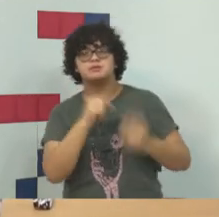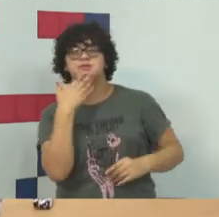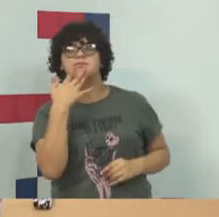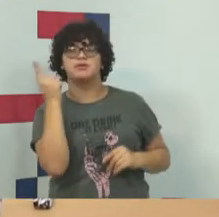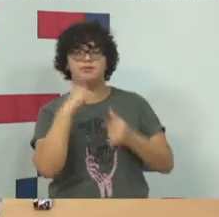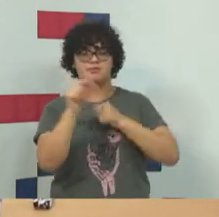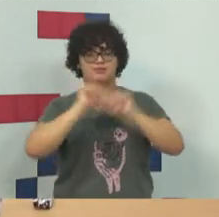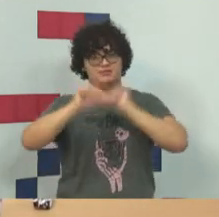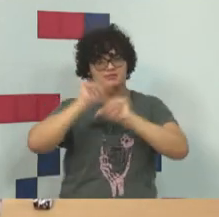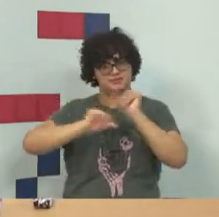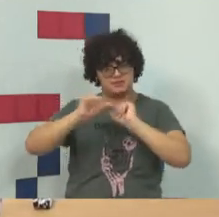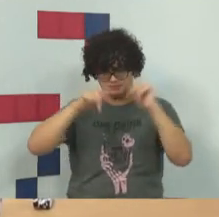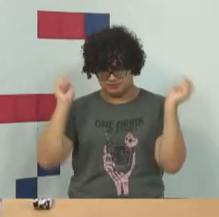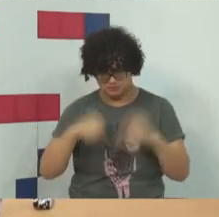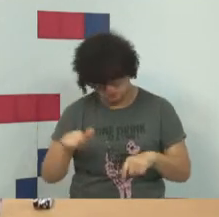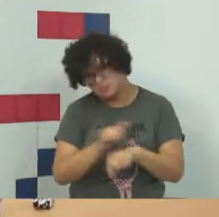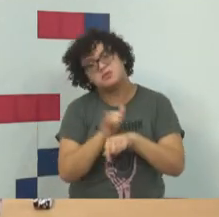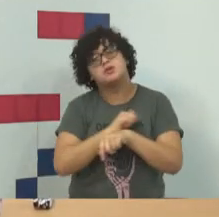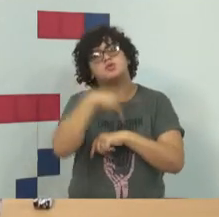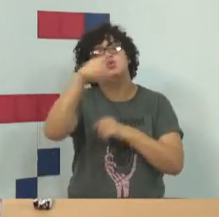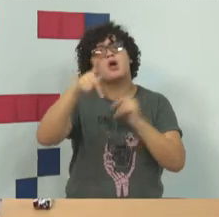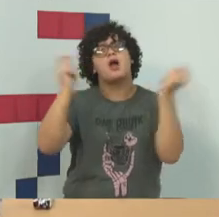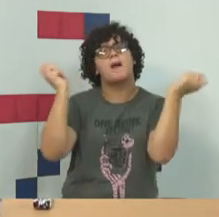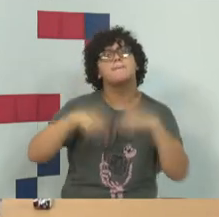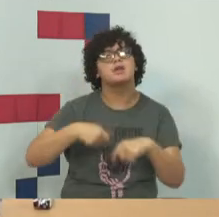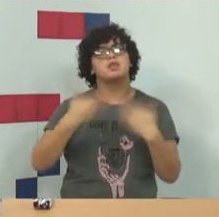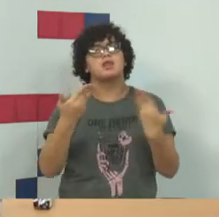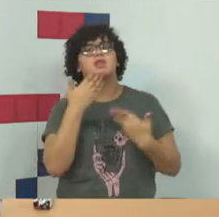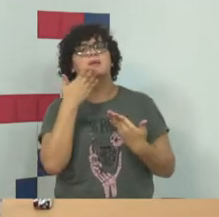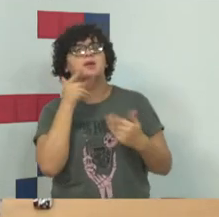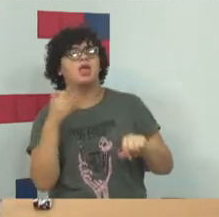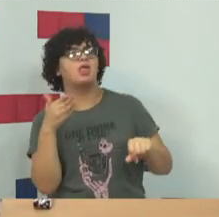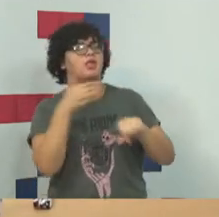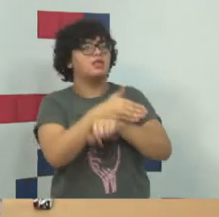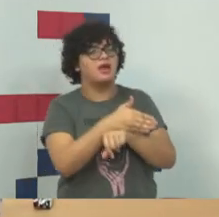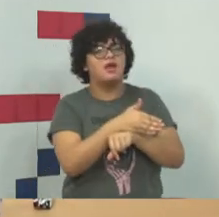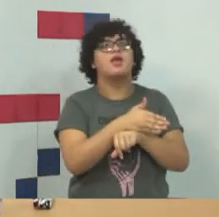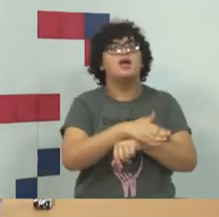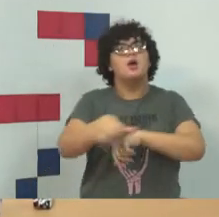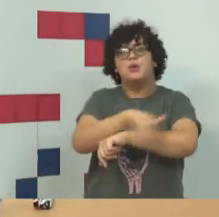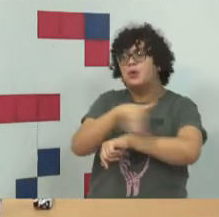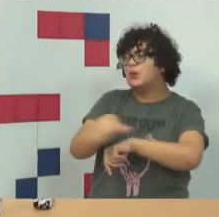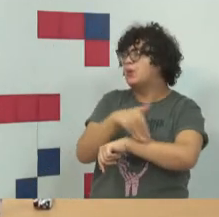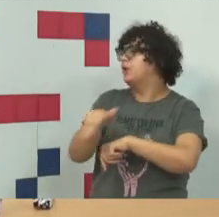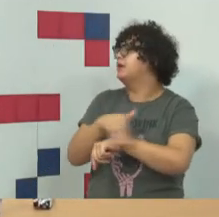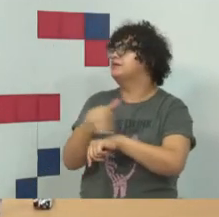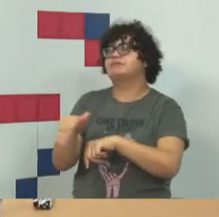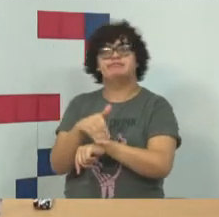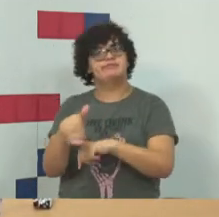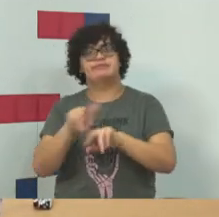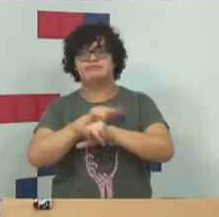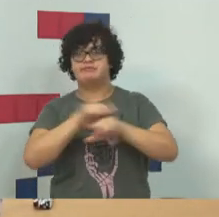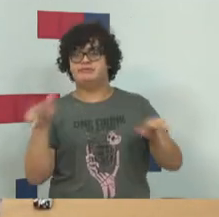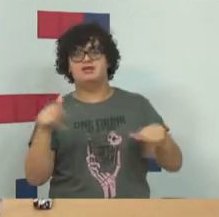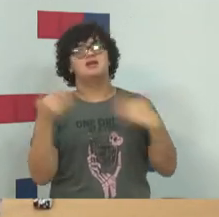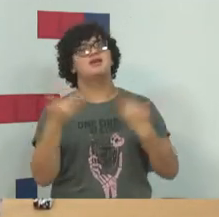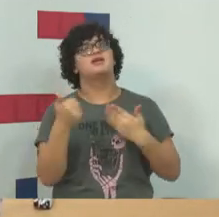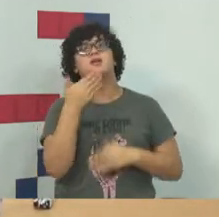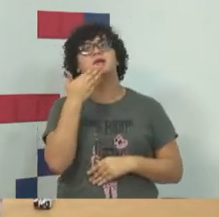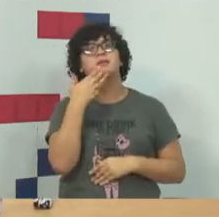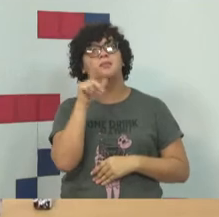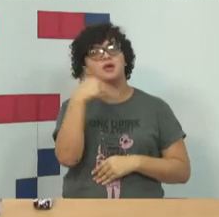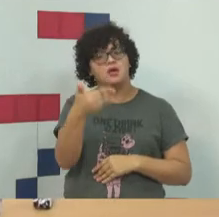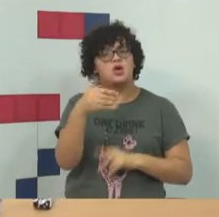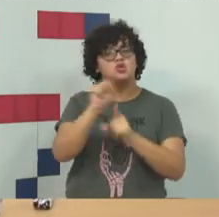renovar e vai transferir a sua capacidade delinquente para as ruas virtuais. Existe, inclusive, uma nomenclatura da